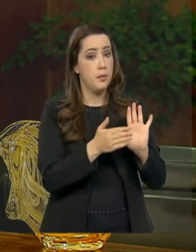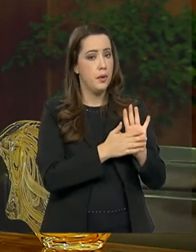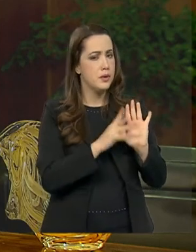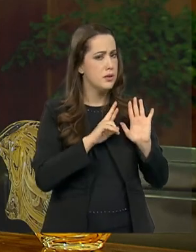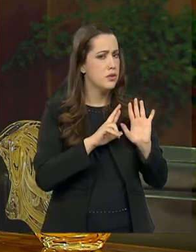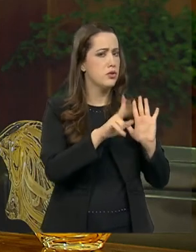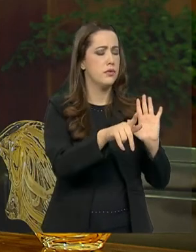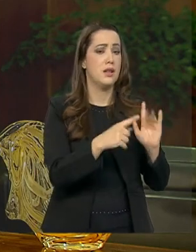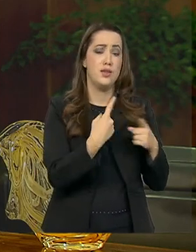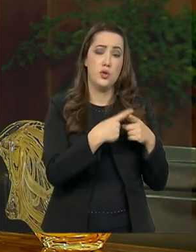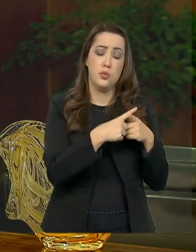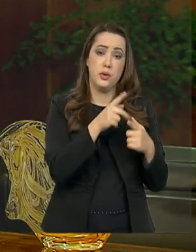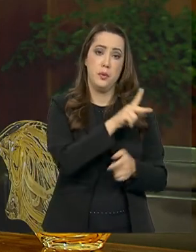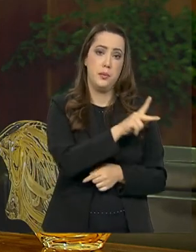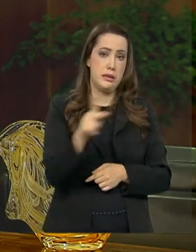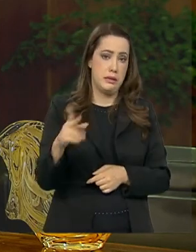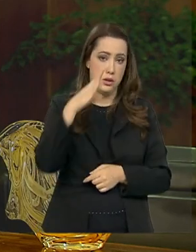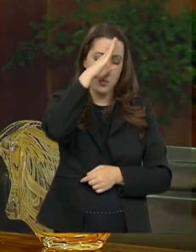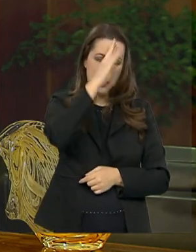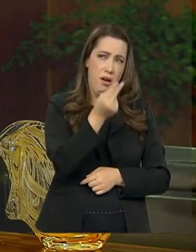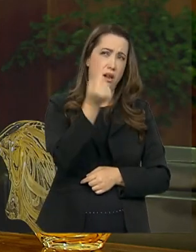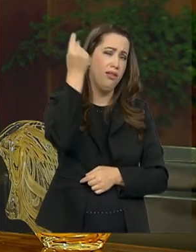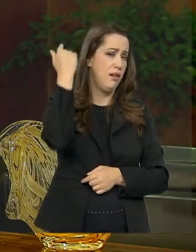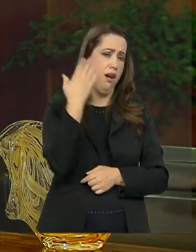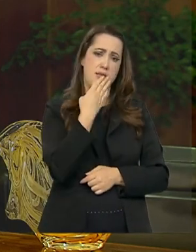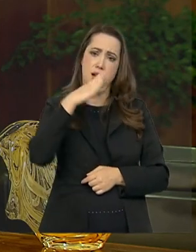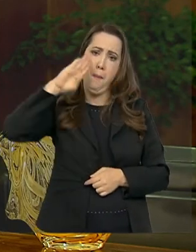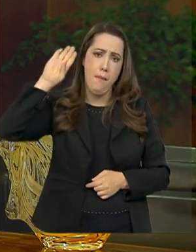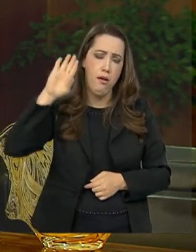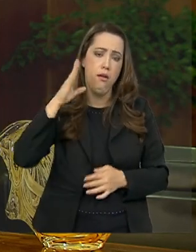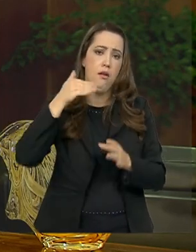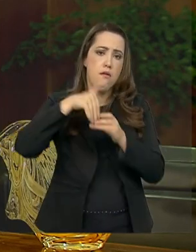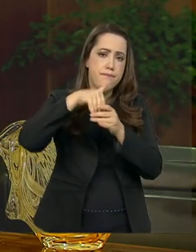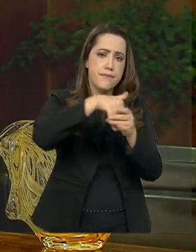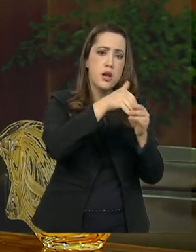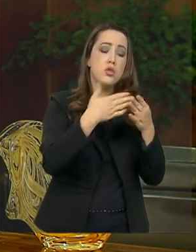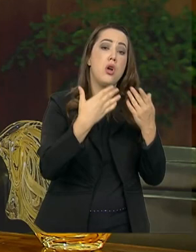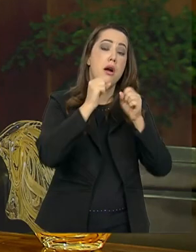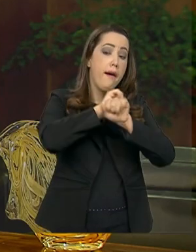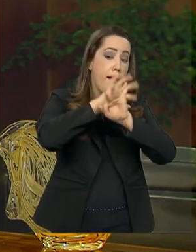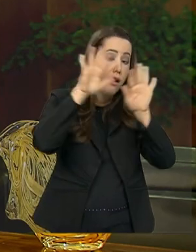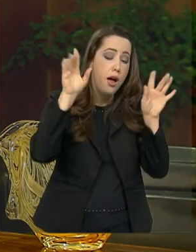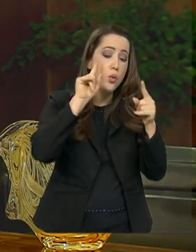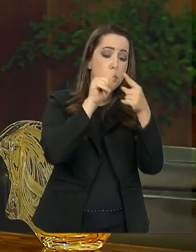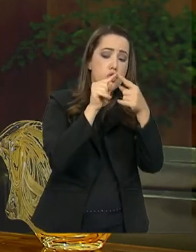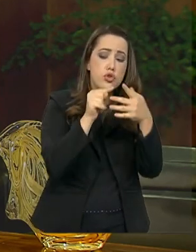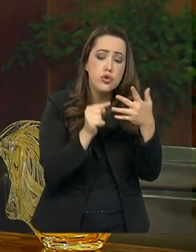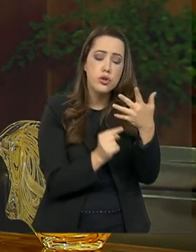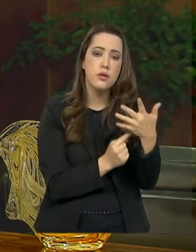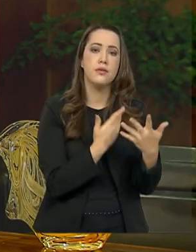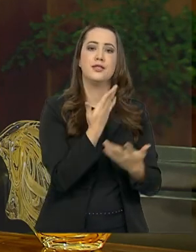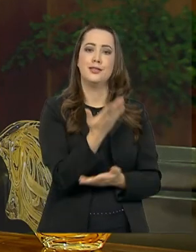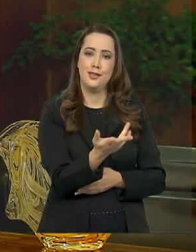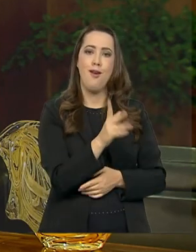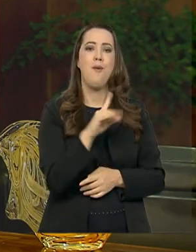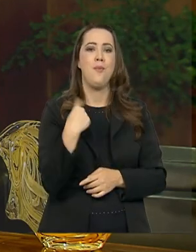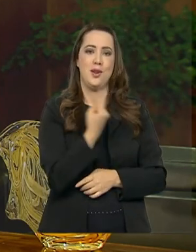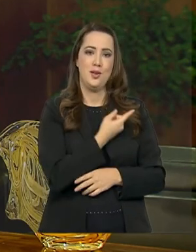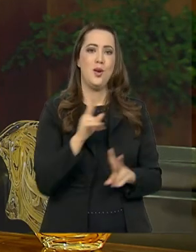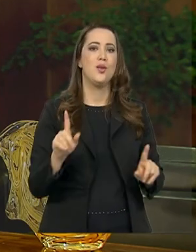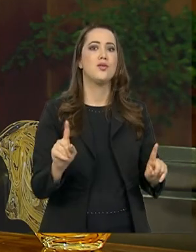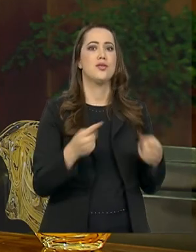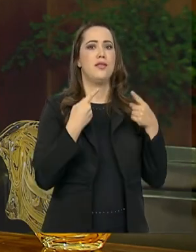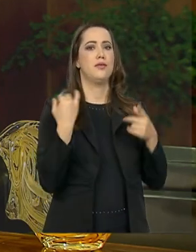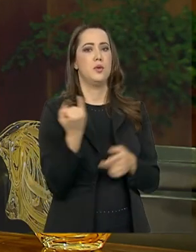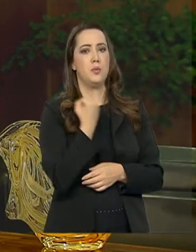desde a época de campanha tinha seus propósitos muito claros e então para a gente é um grande desafio. Eu no início do governo